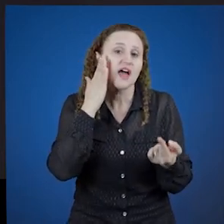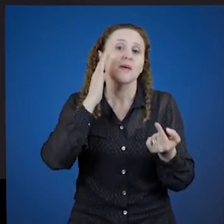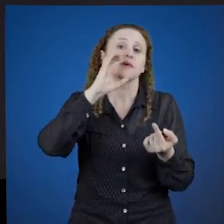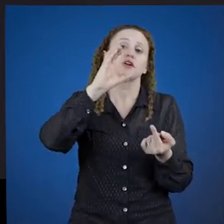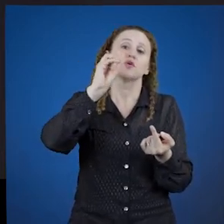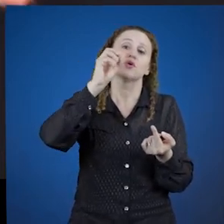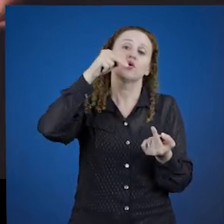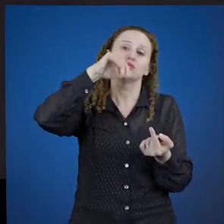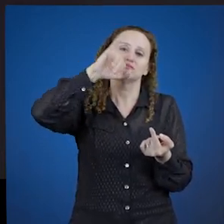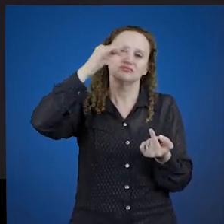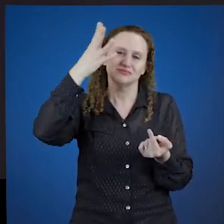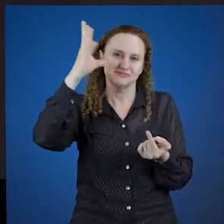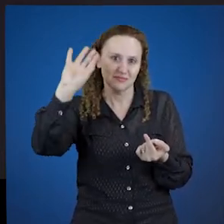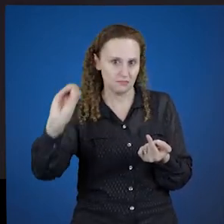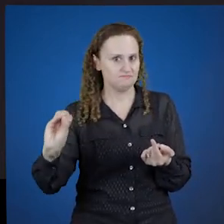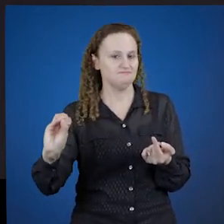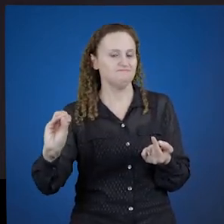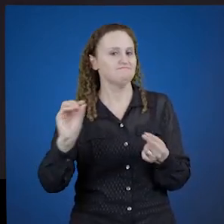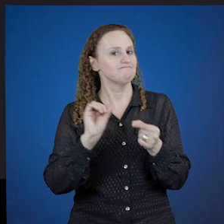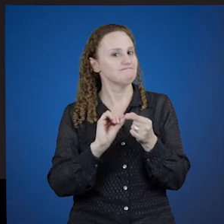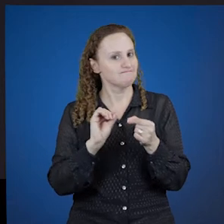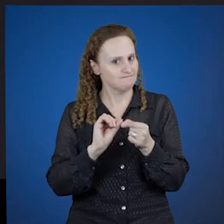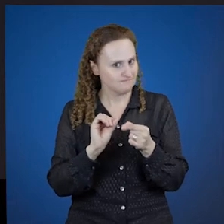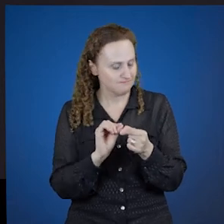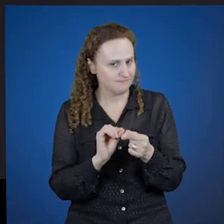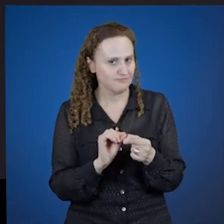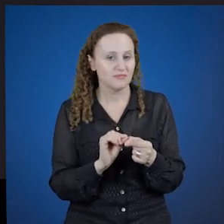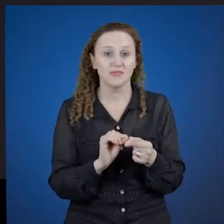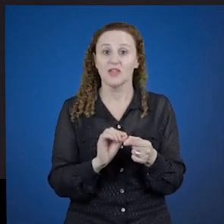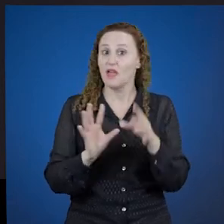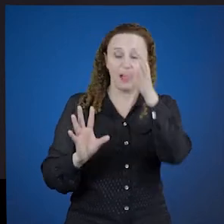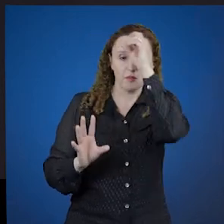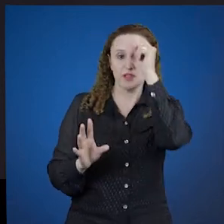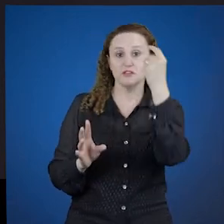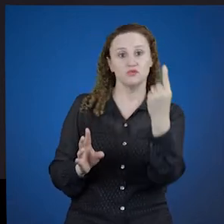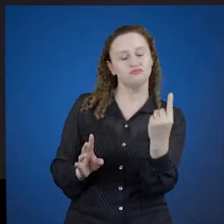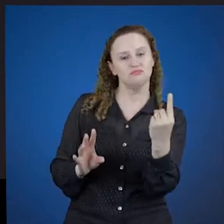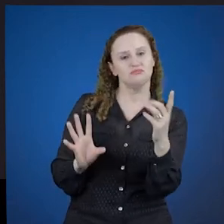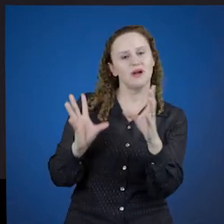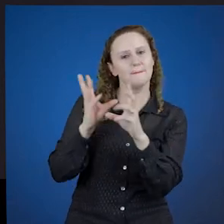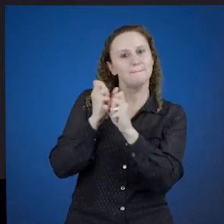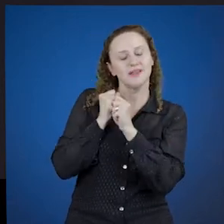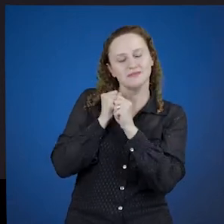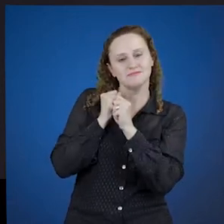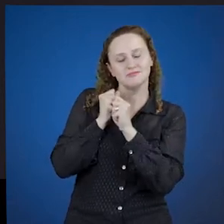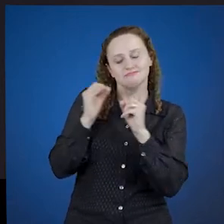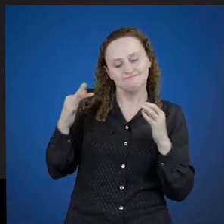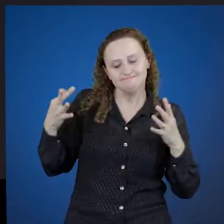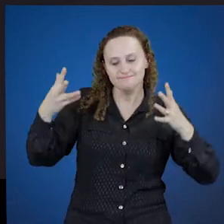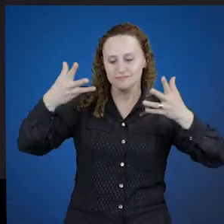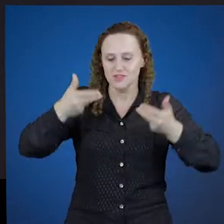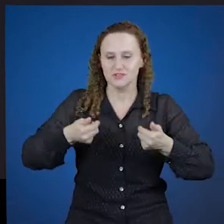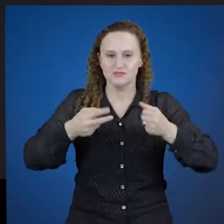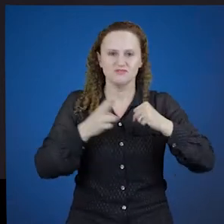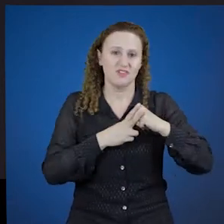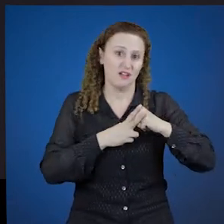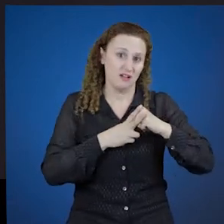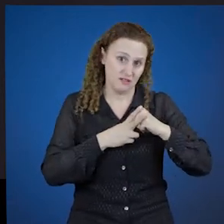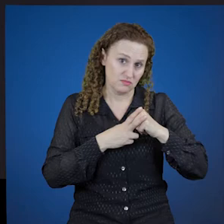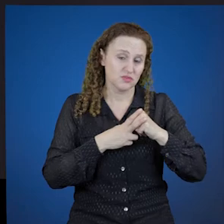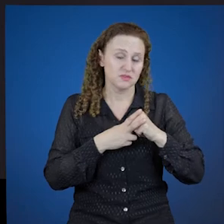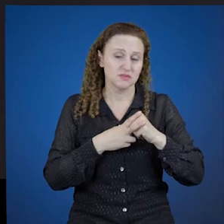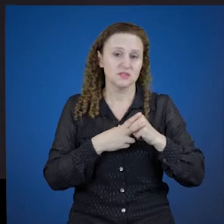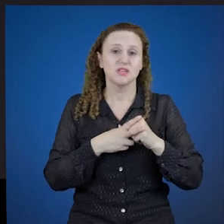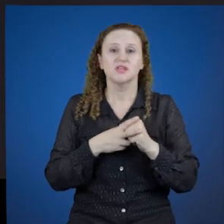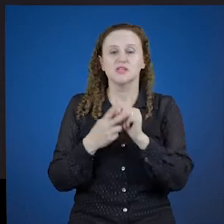todos os tempos e pessoas e modos, etc. Aprendeu um? Aprende a todos. Eu estou